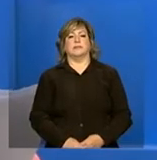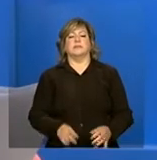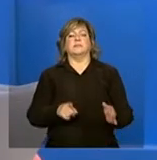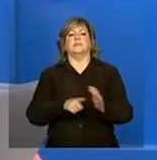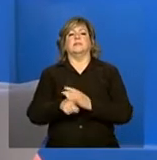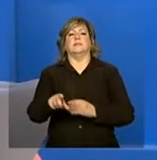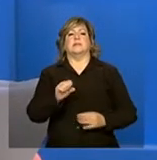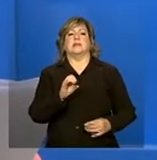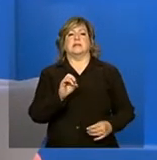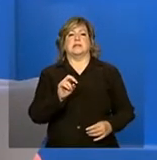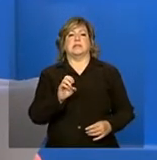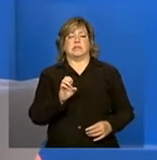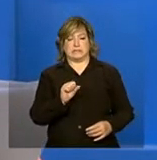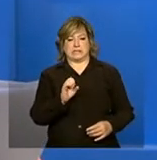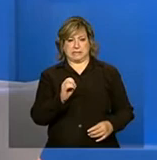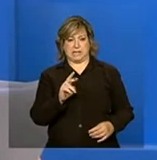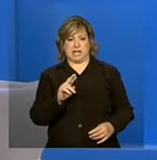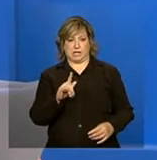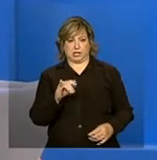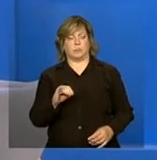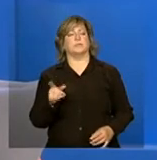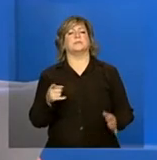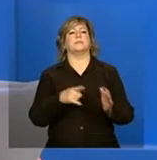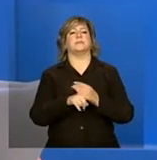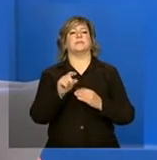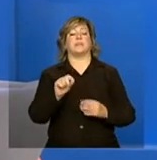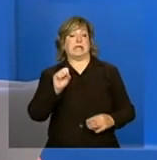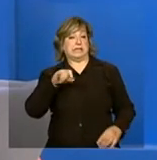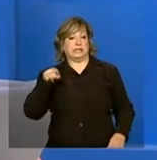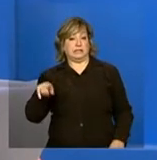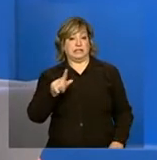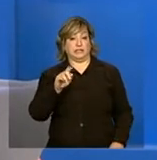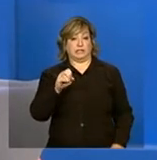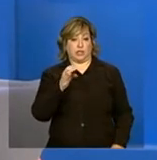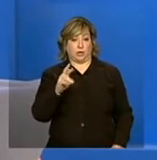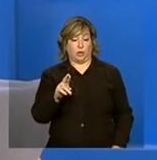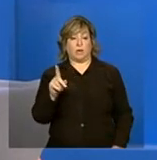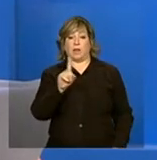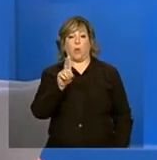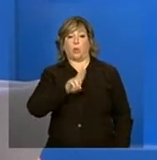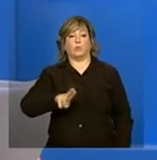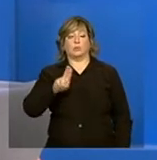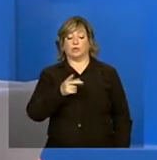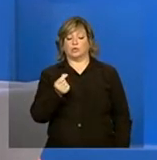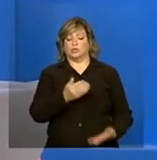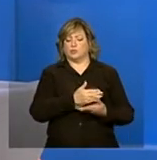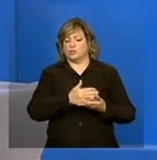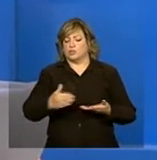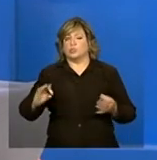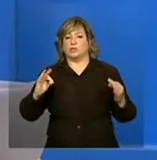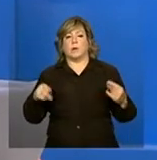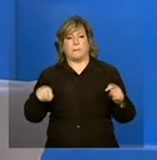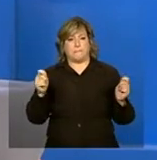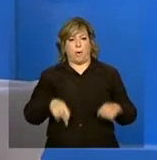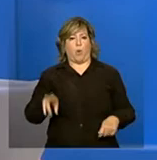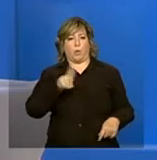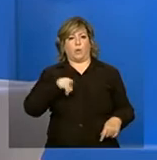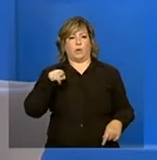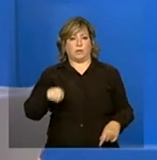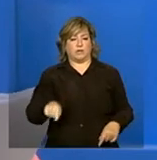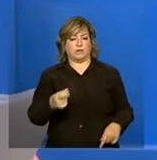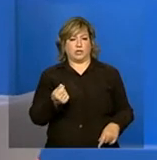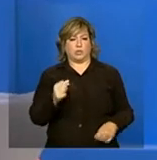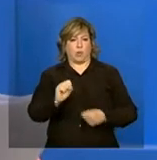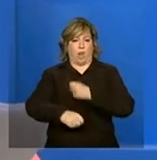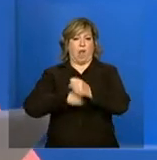uma pergunta aqui. Se o gestor não utilizar todos os recursos do IGD durante o ano, ele pode executar esse dinheiro no ano seguinte?